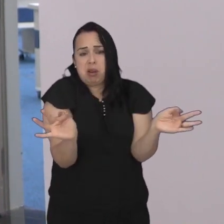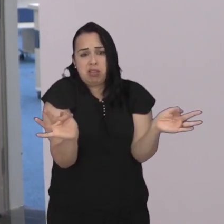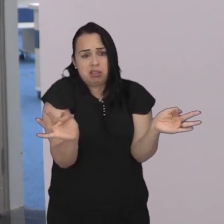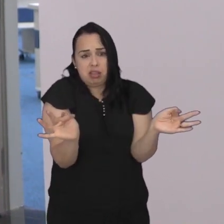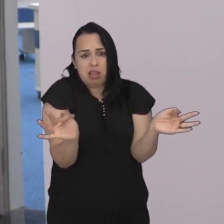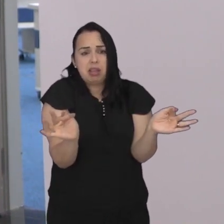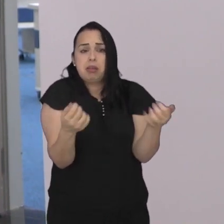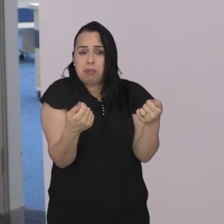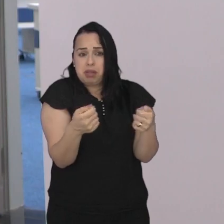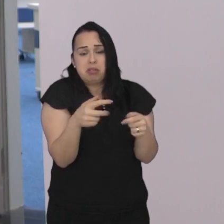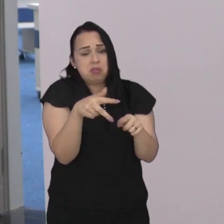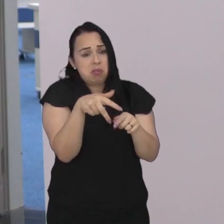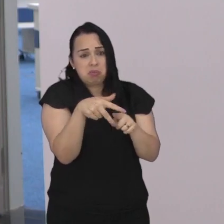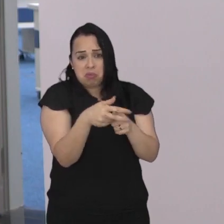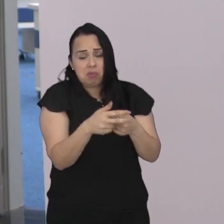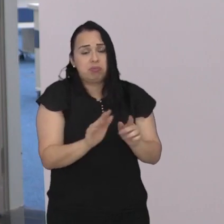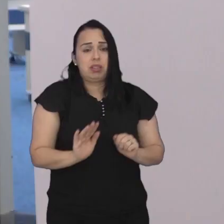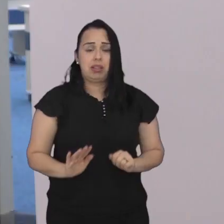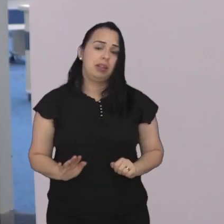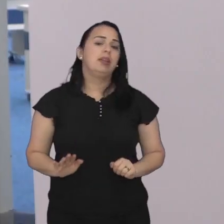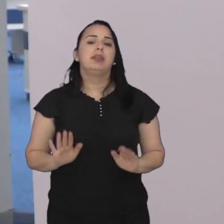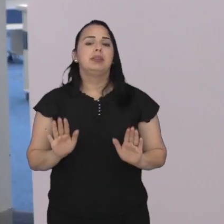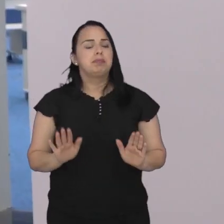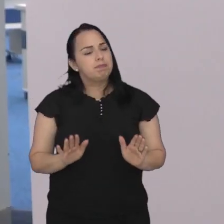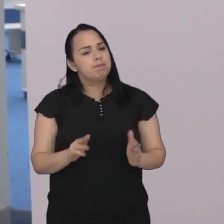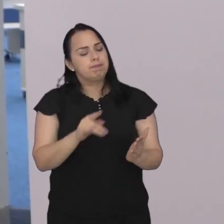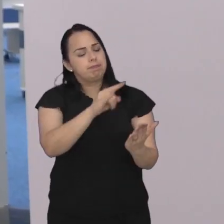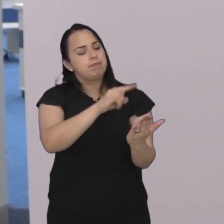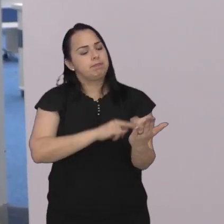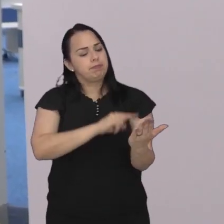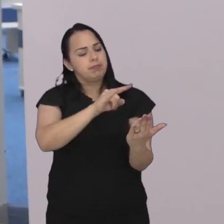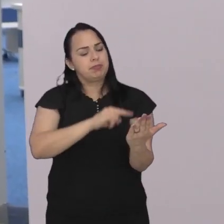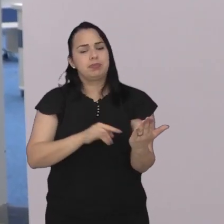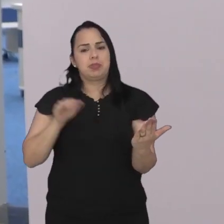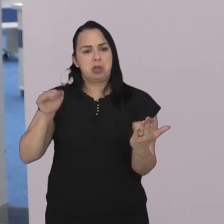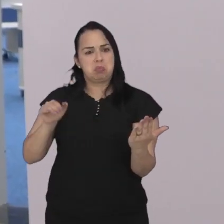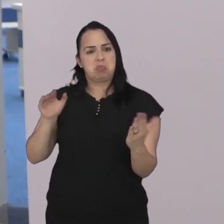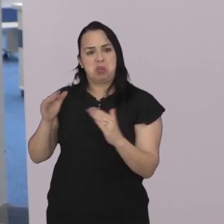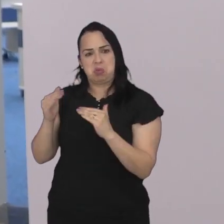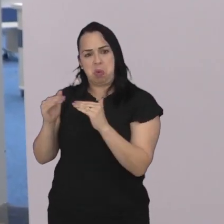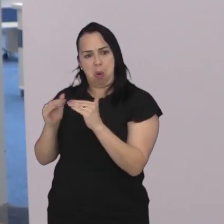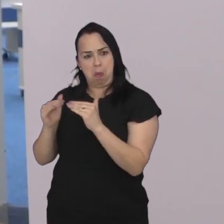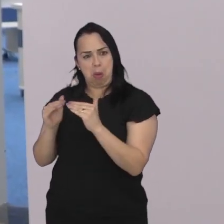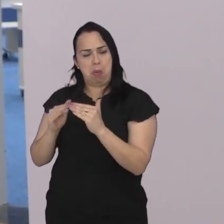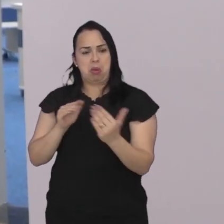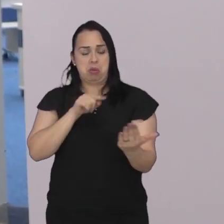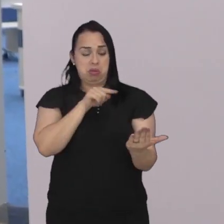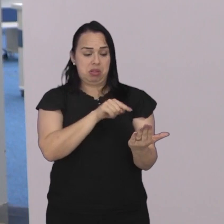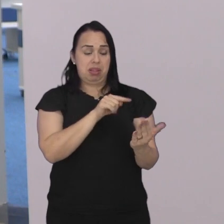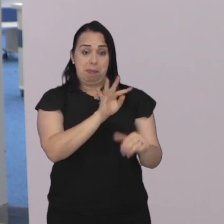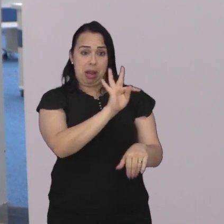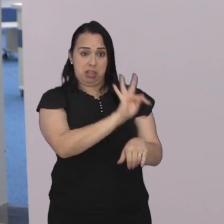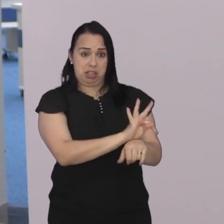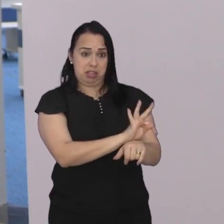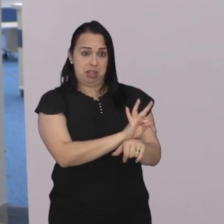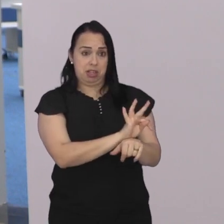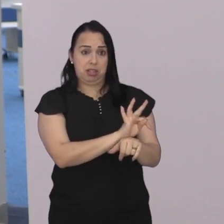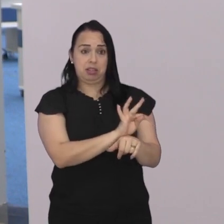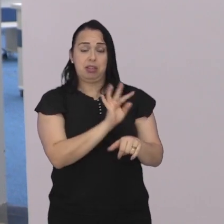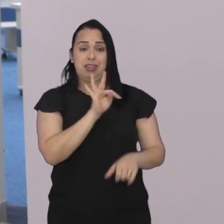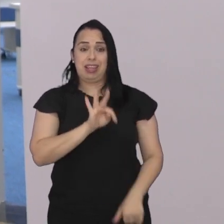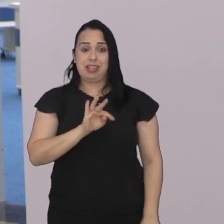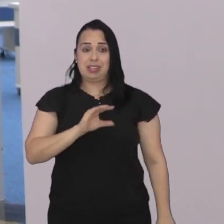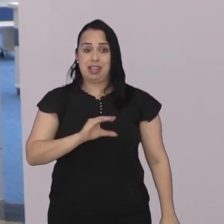mais simples dentro de uma execução fiscal Diante desses dois pareceres favoráveis também tanto da parte